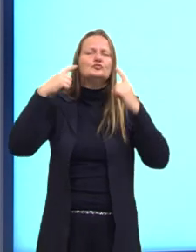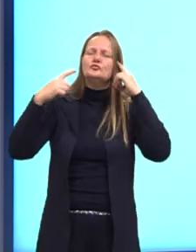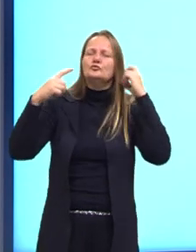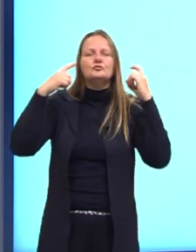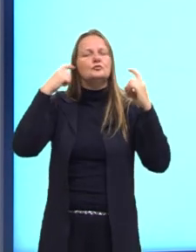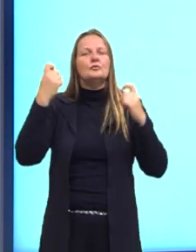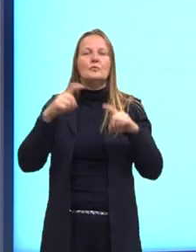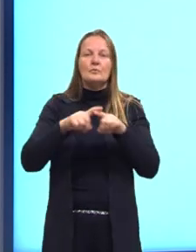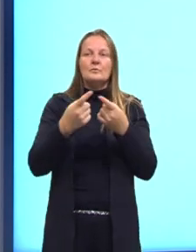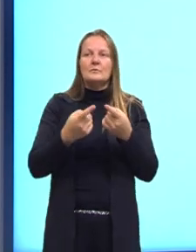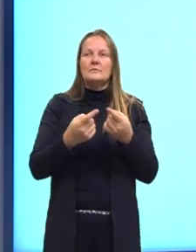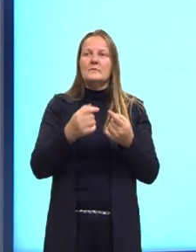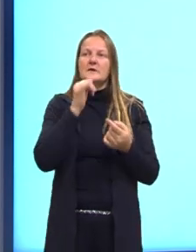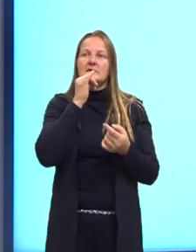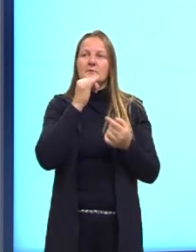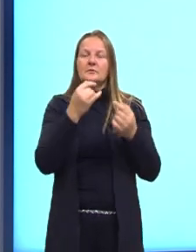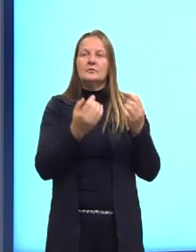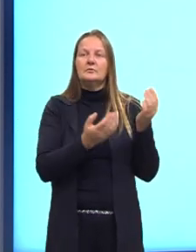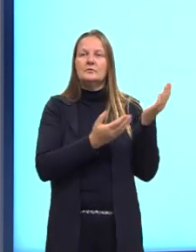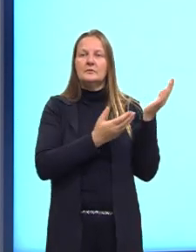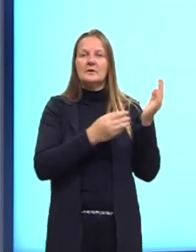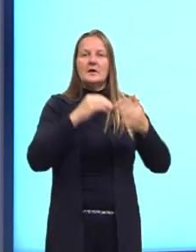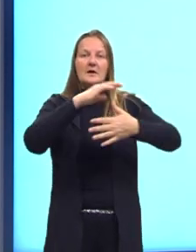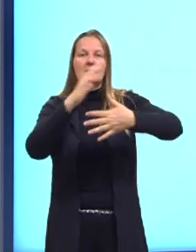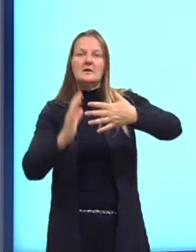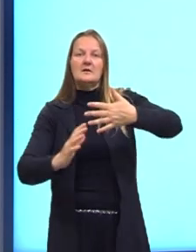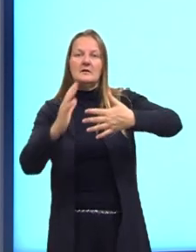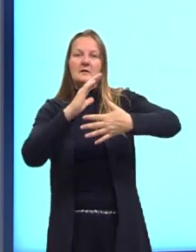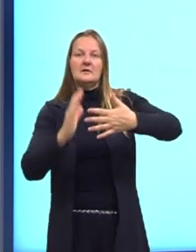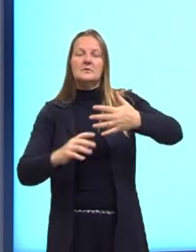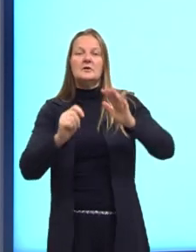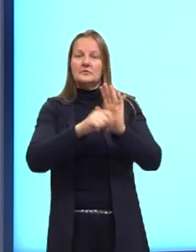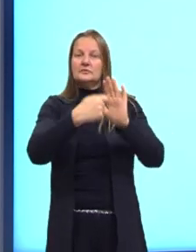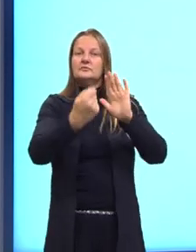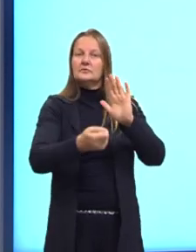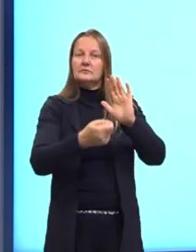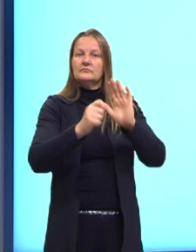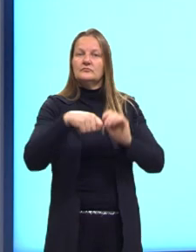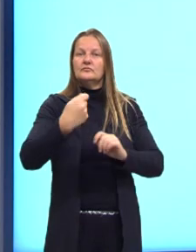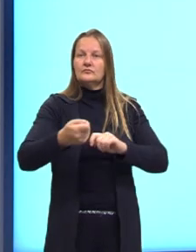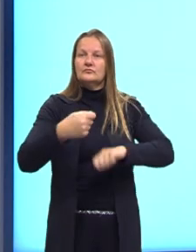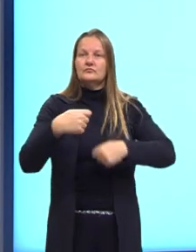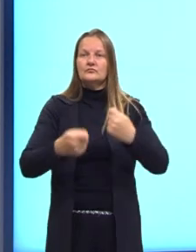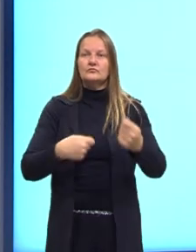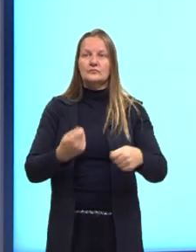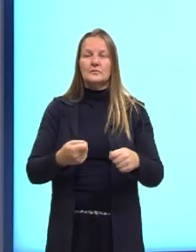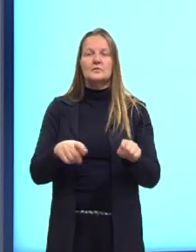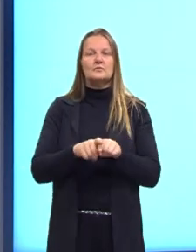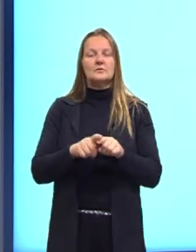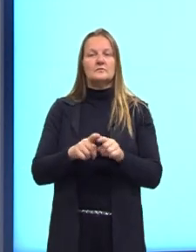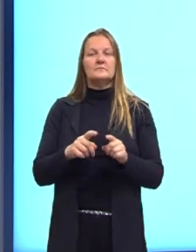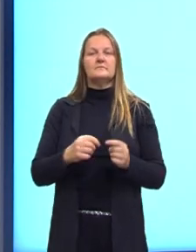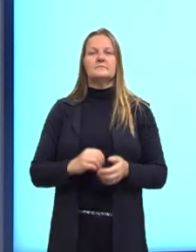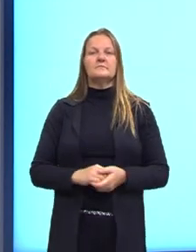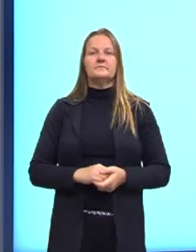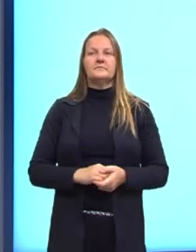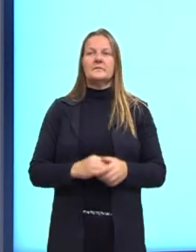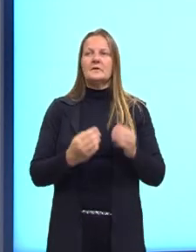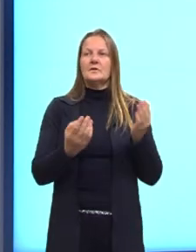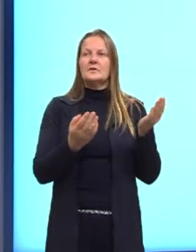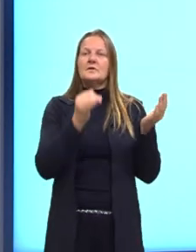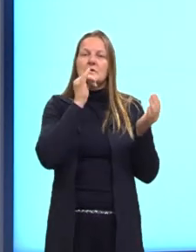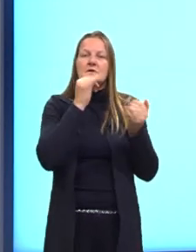Ou, no caso, por exemplo, ali das meninas de Libras, os sinais. Então, aqui, usando esse mesmo